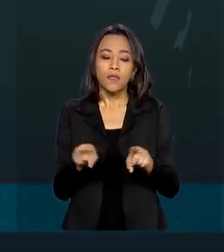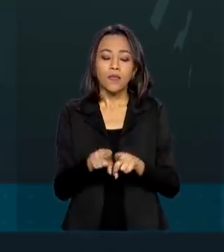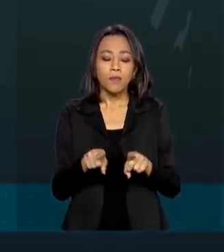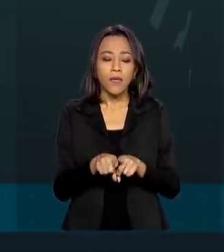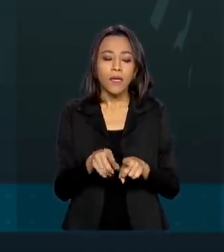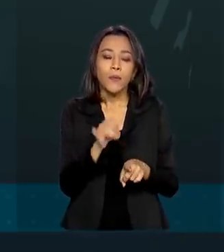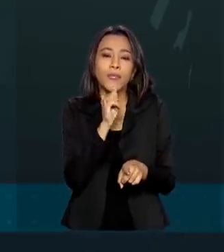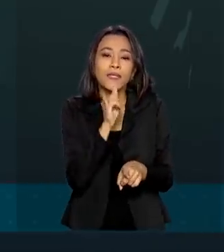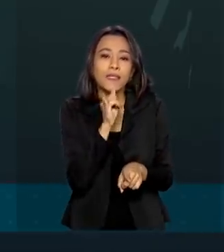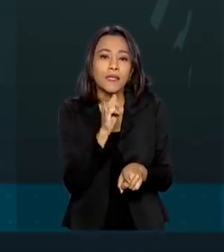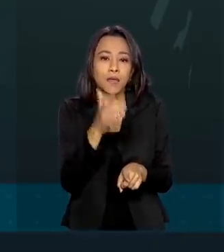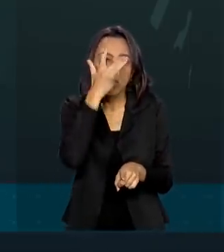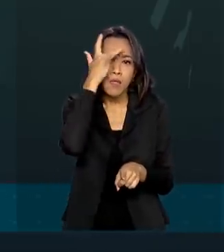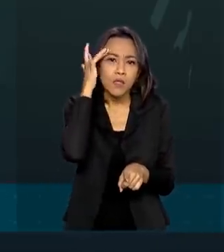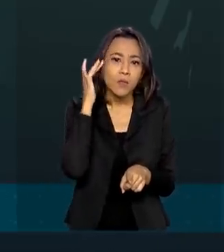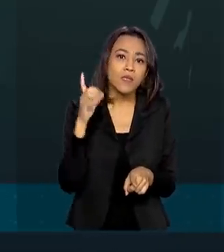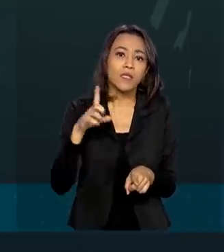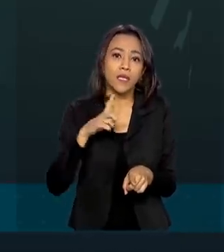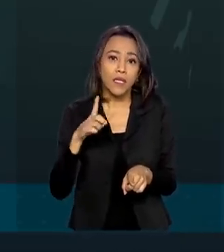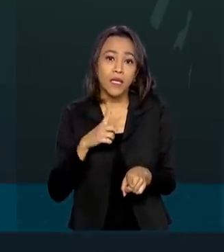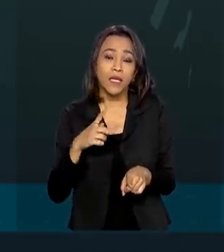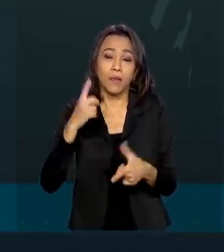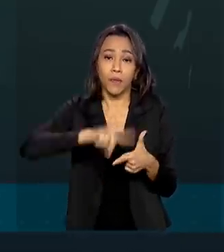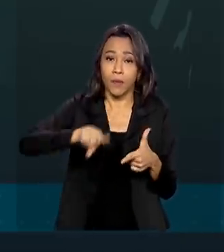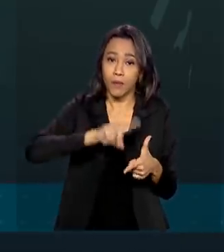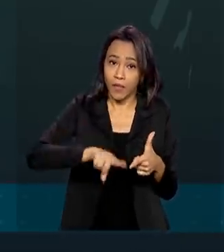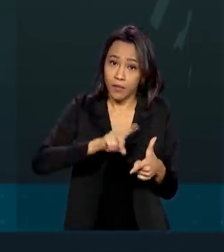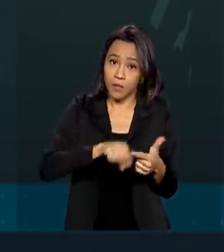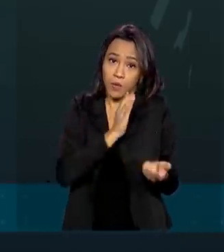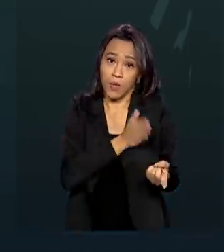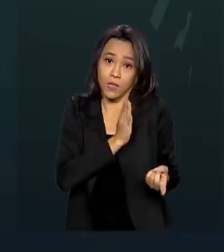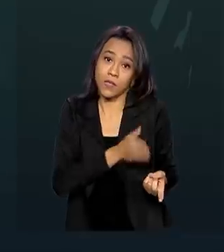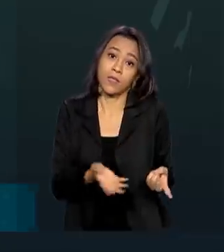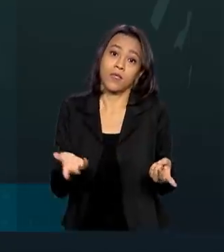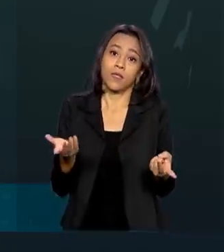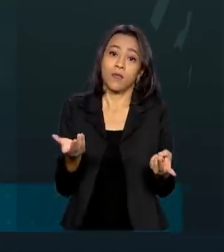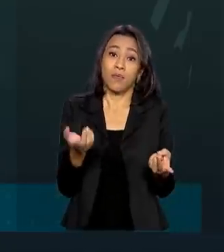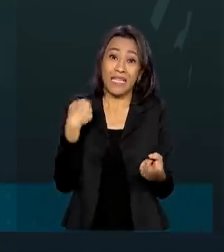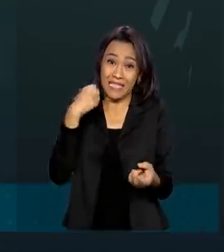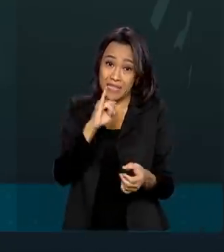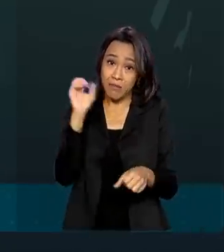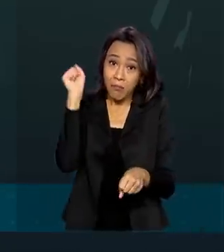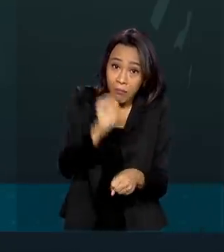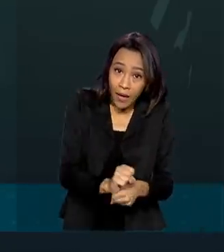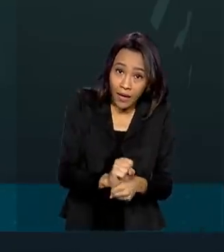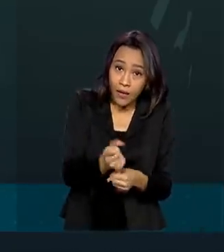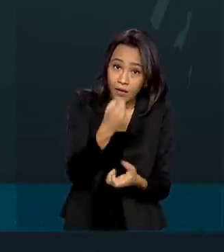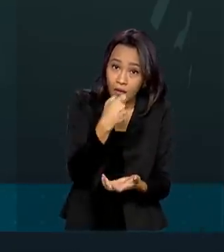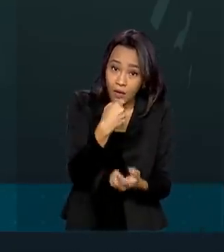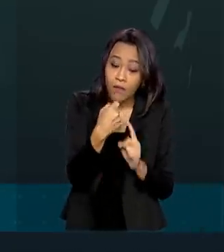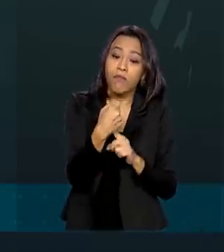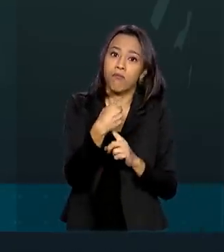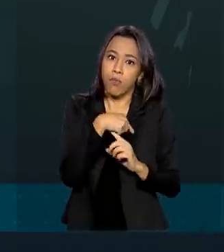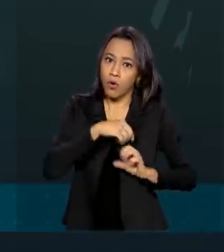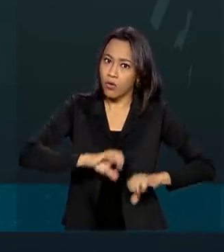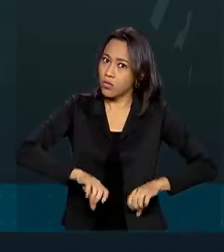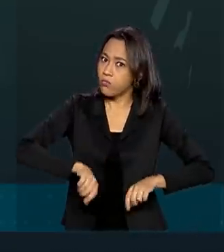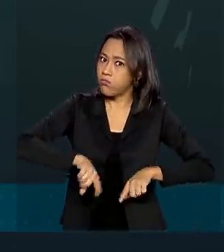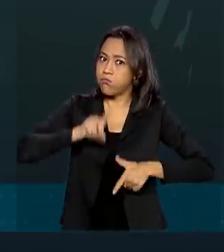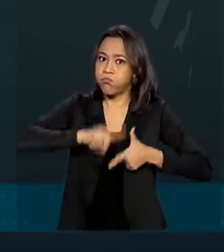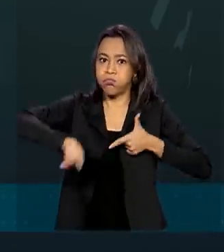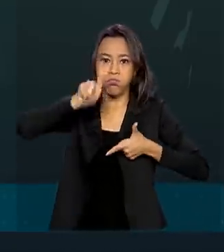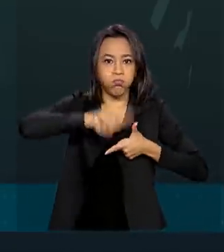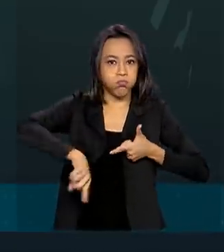posso citar aqui os pacientes portadores de doenças cardiovasculares, que a interrupção das suas medicações podem levar às compensações clínicas